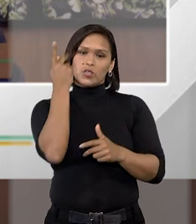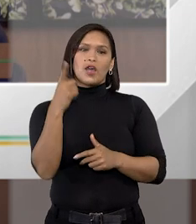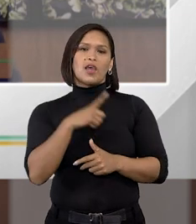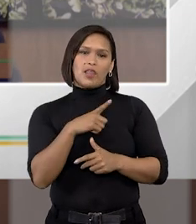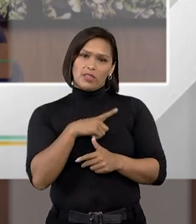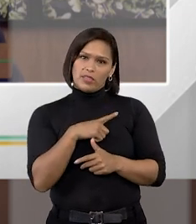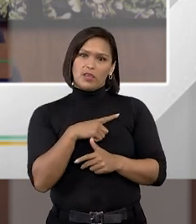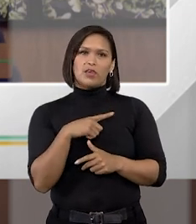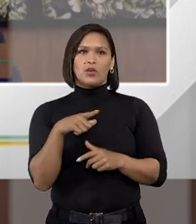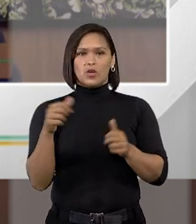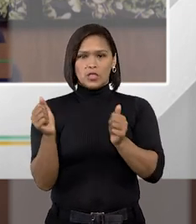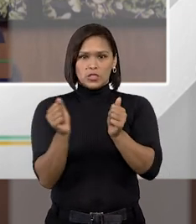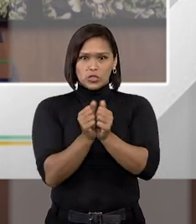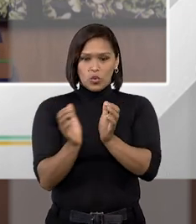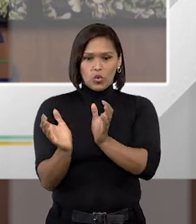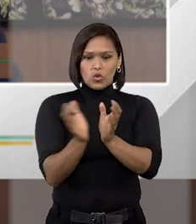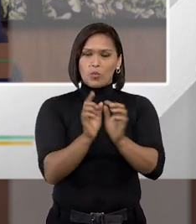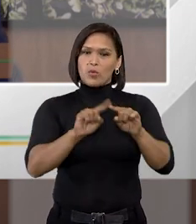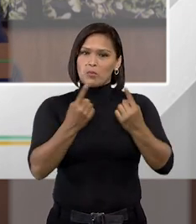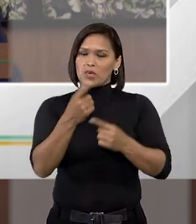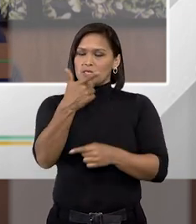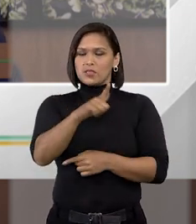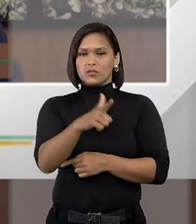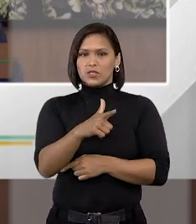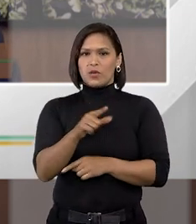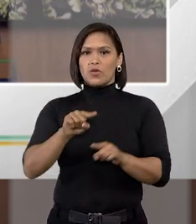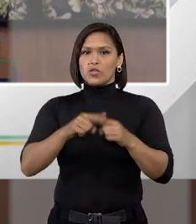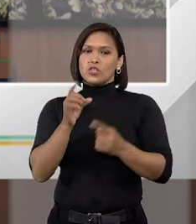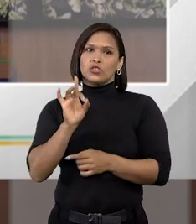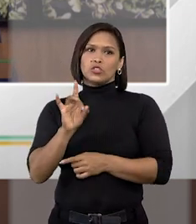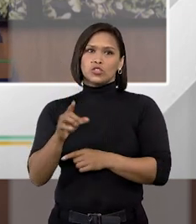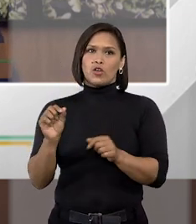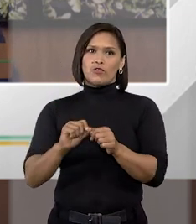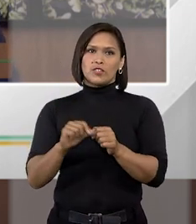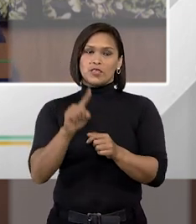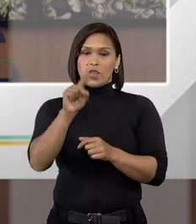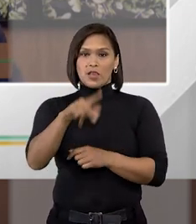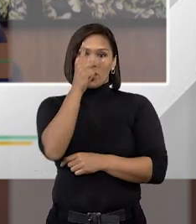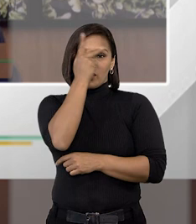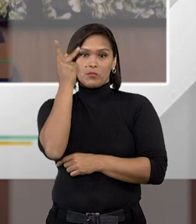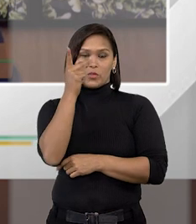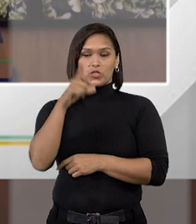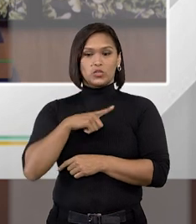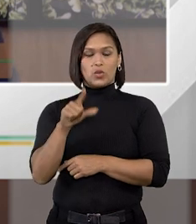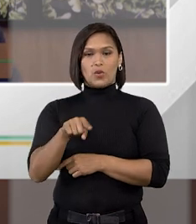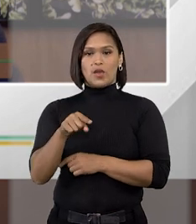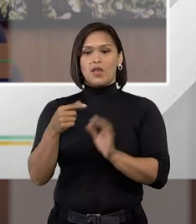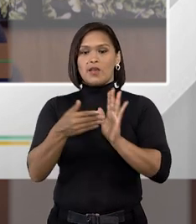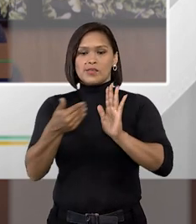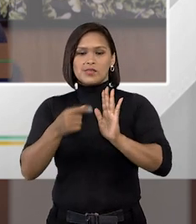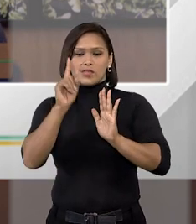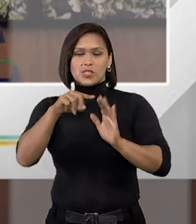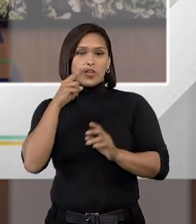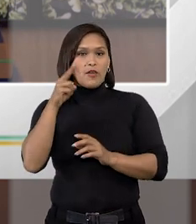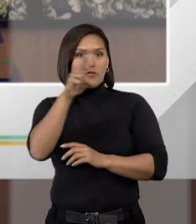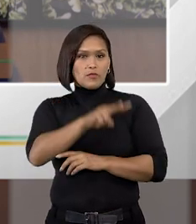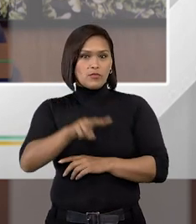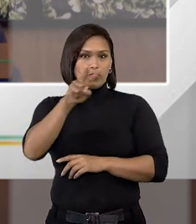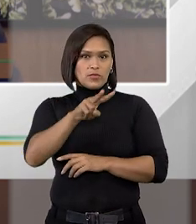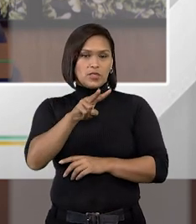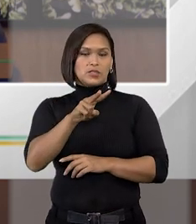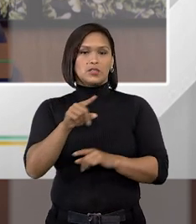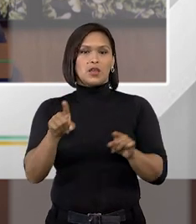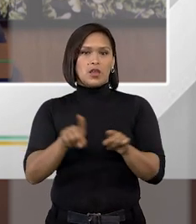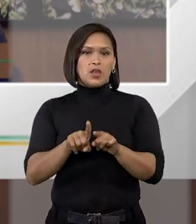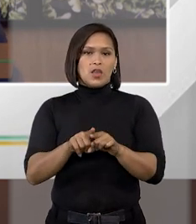tenham que ser segregadas mas muitas vezes não são só faz com que aquela pessoa seja estigmatizada seja